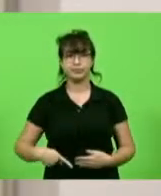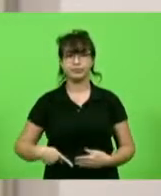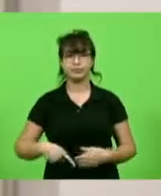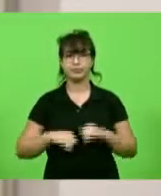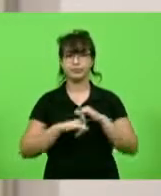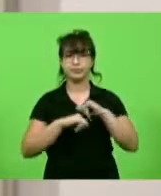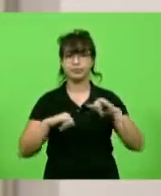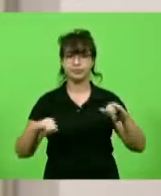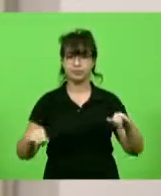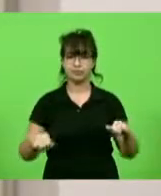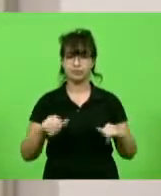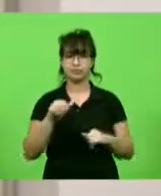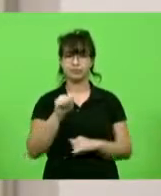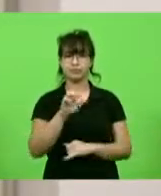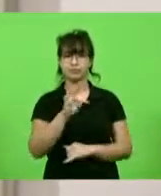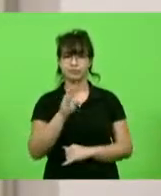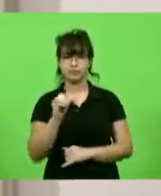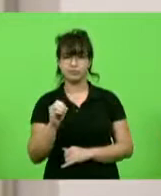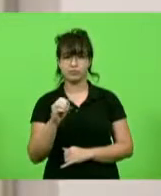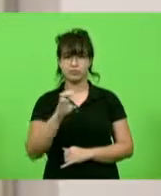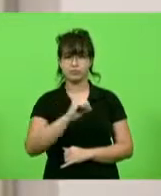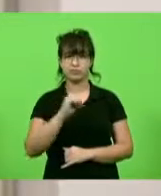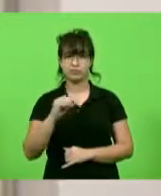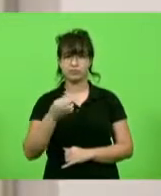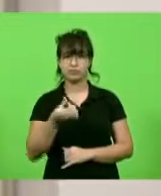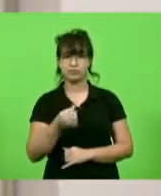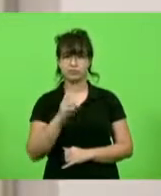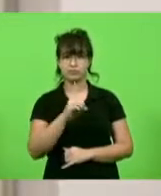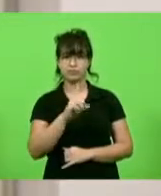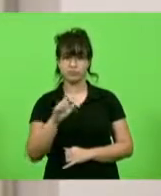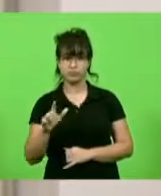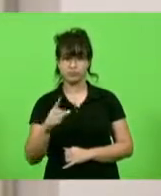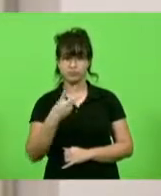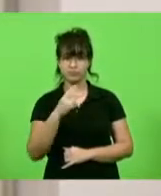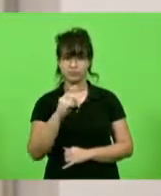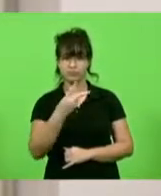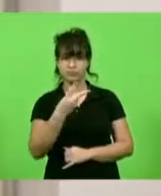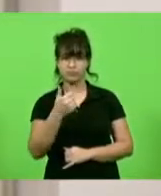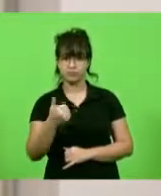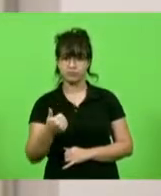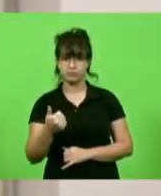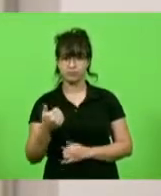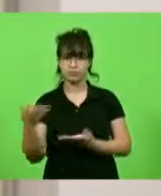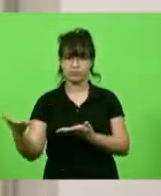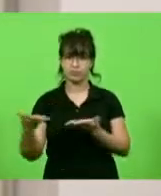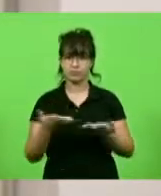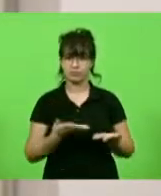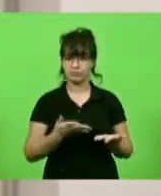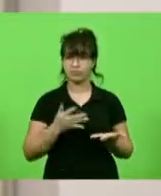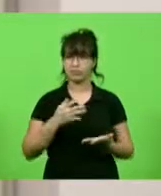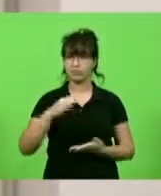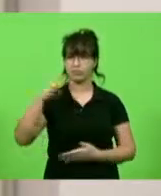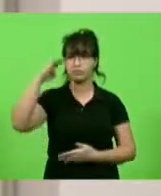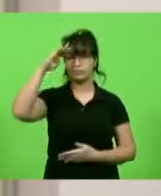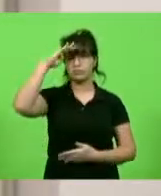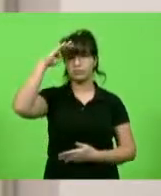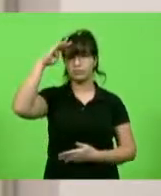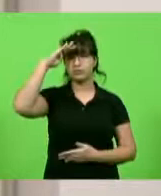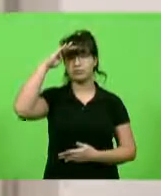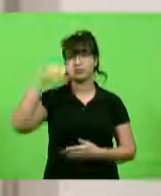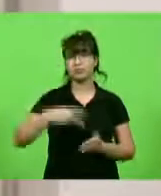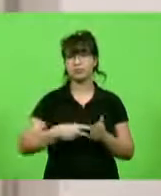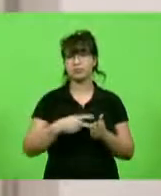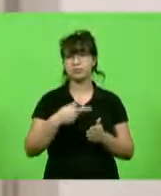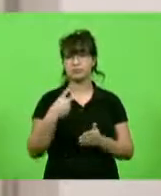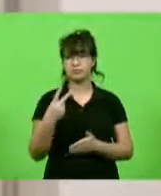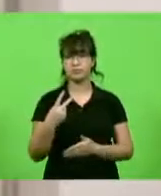do ato da mesa 009-DL 2021, que convoco o cidadão Jean Jackson Kuhlmann, segundo suplente da